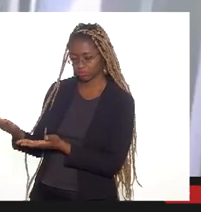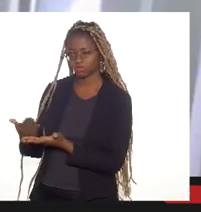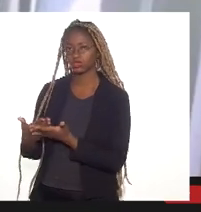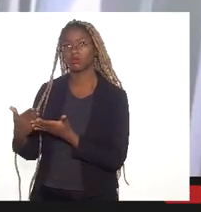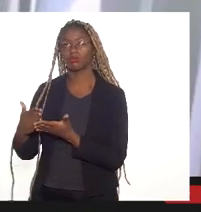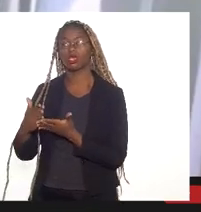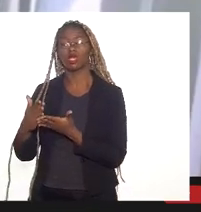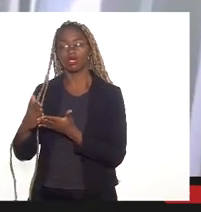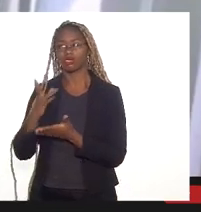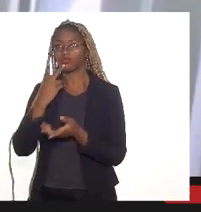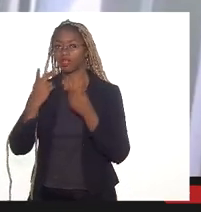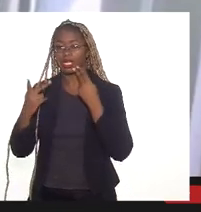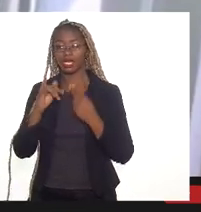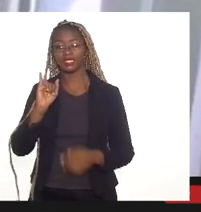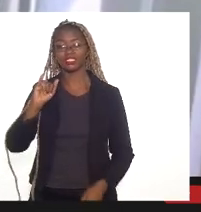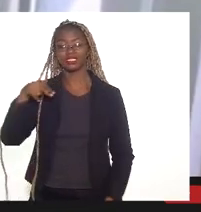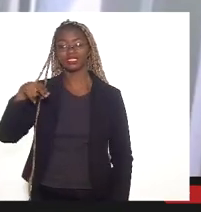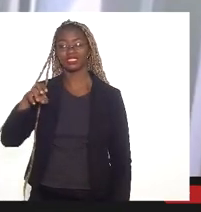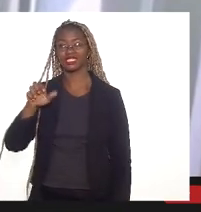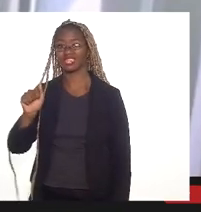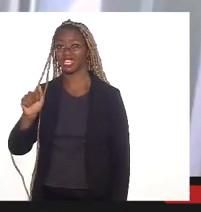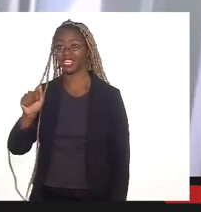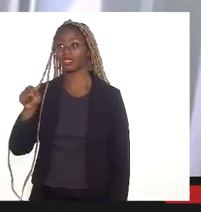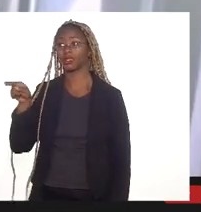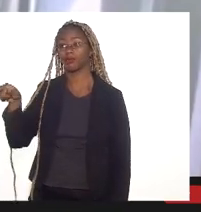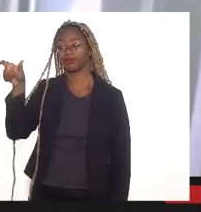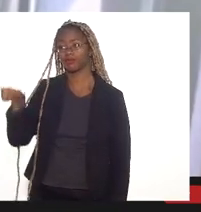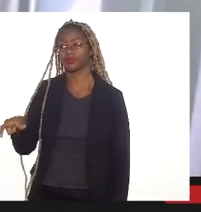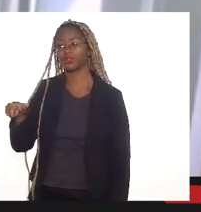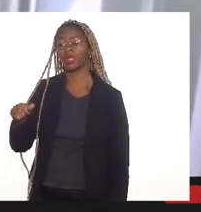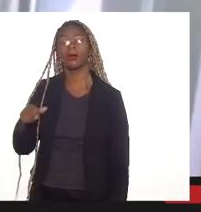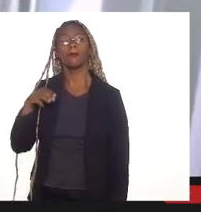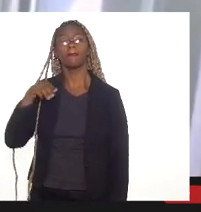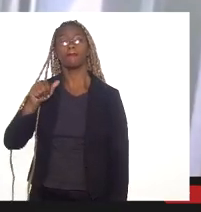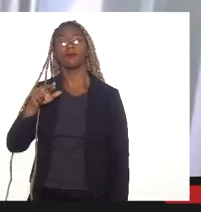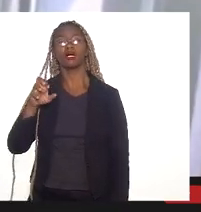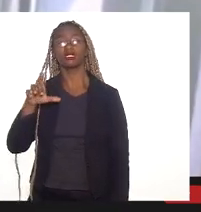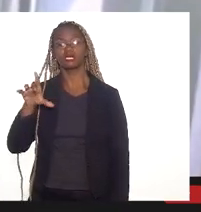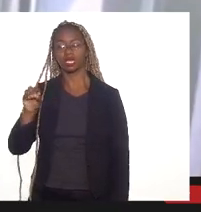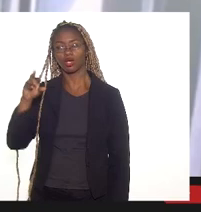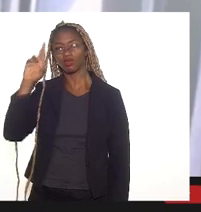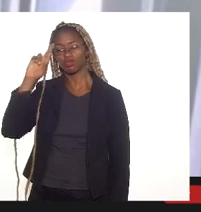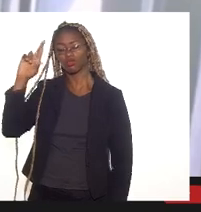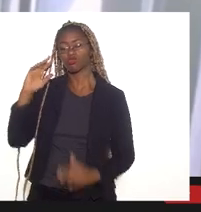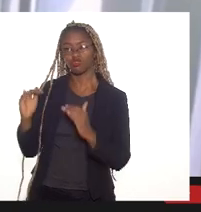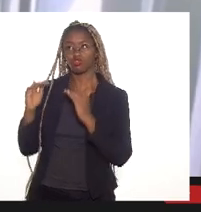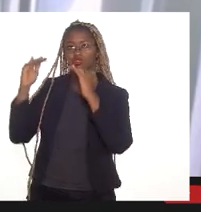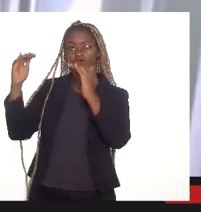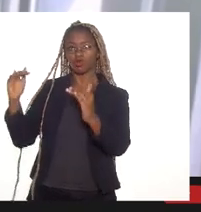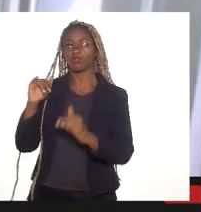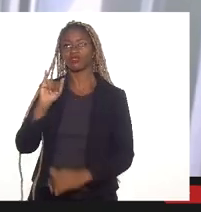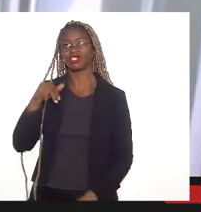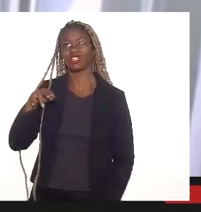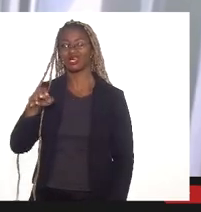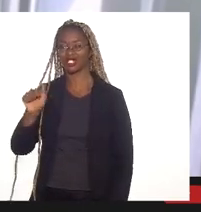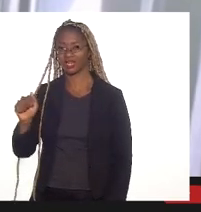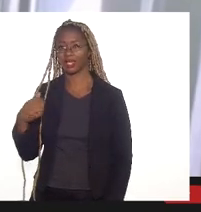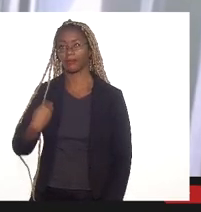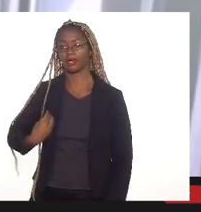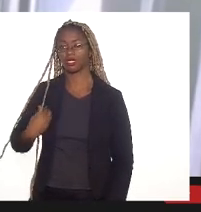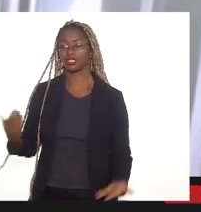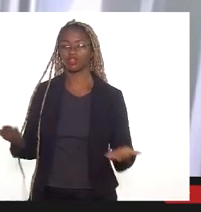ao INEA, ao senhor Marcelo Barreto da Silva, superintendente-geral do INEA, que está conosco na sala, o Marcelo.